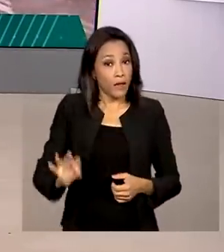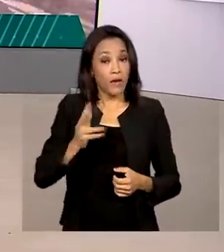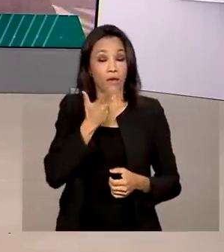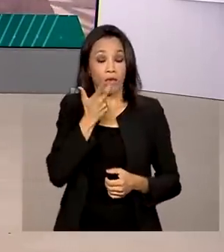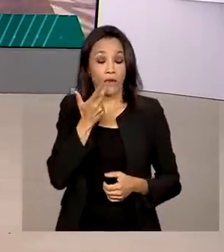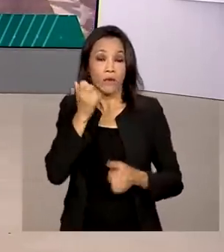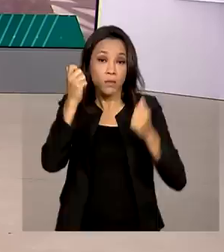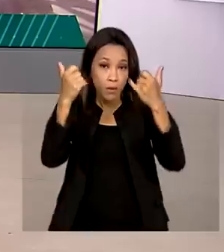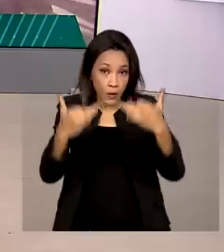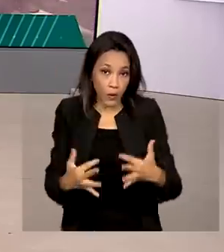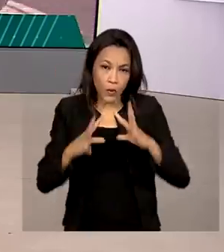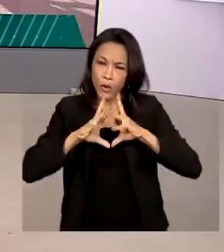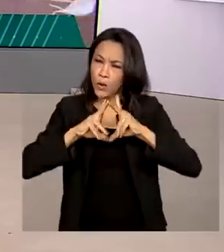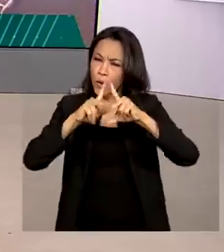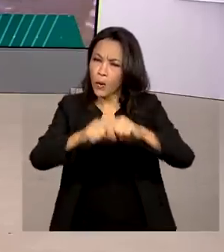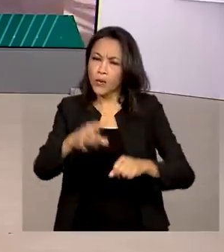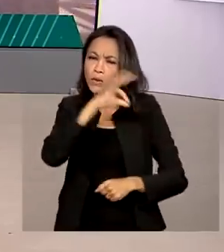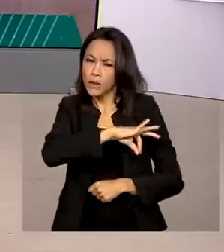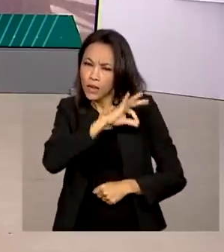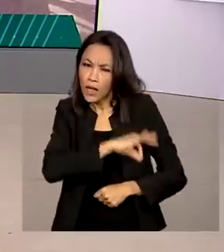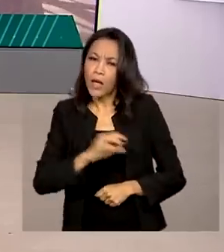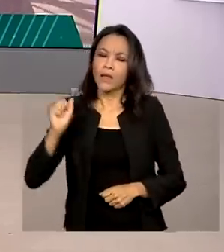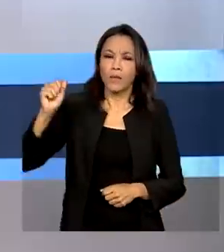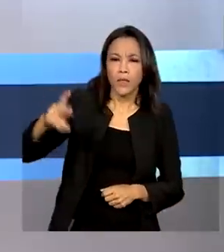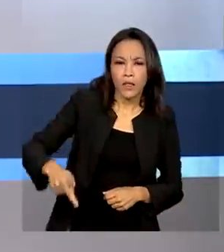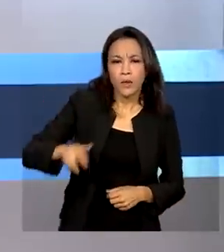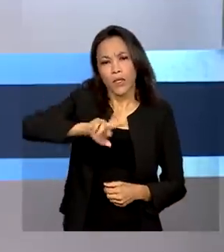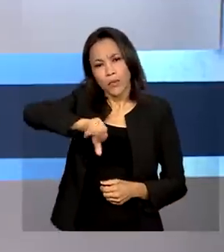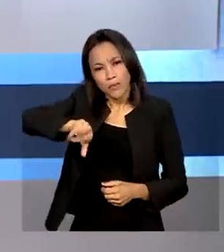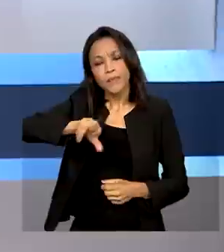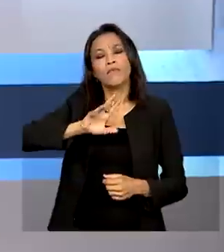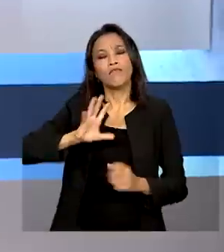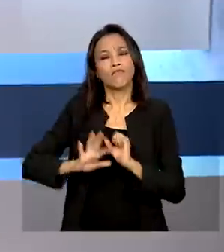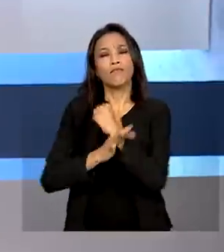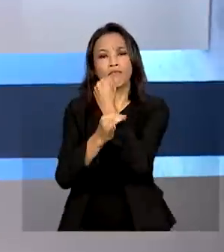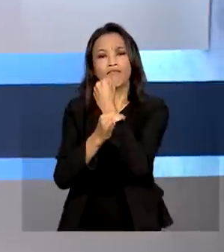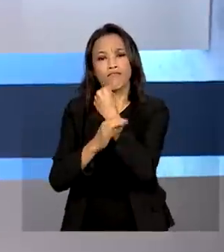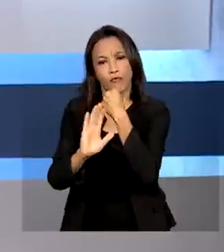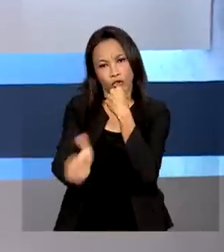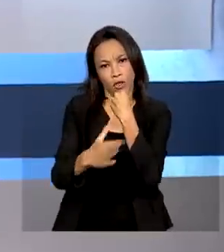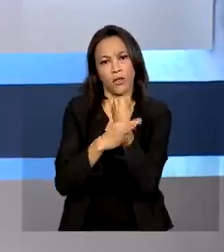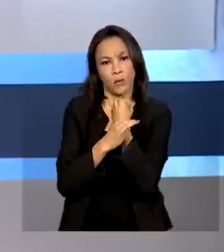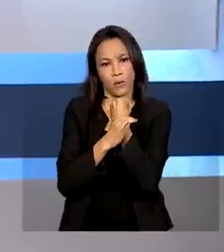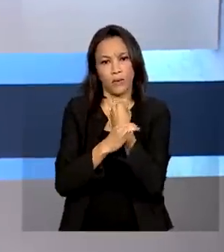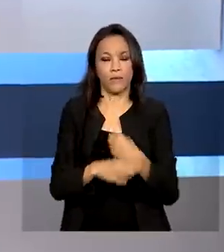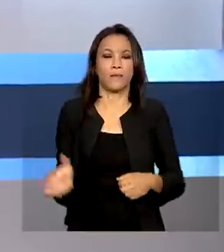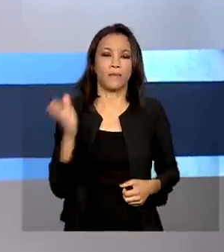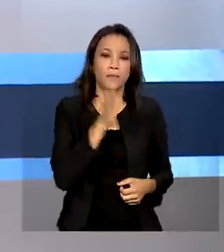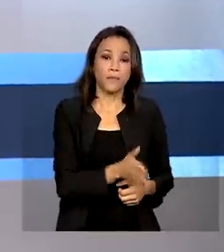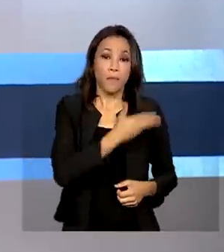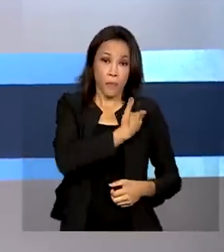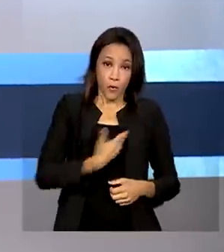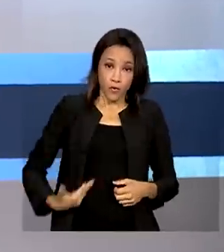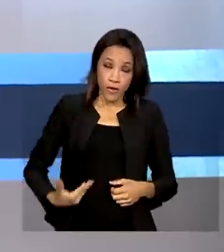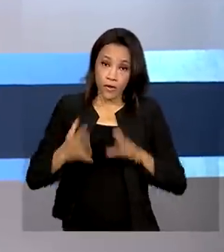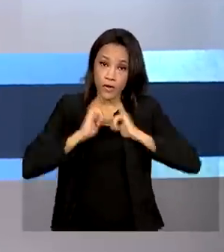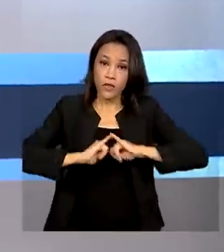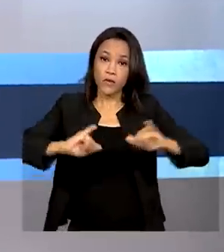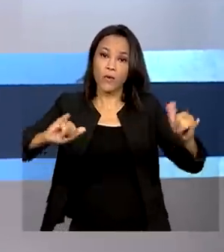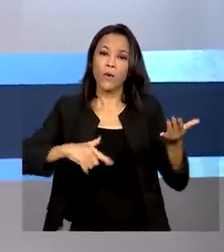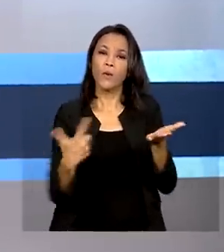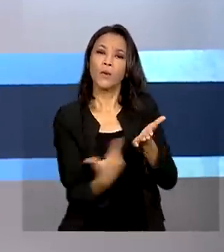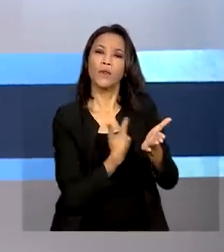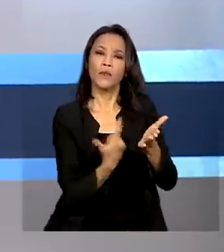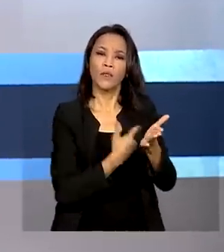de benefícios e salários estão garantidos. O governo lançou um guia para ajudar na criação de políticas